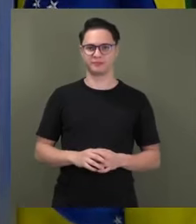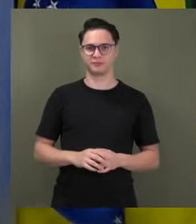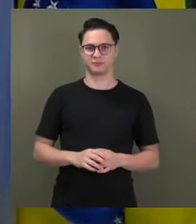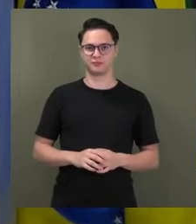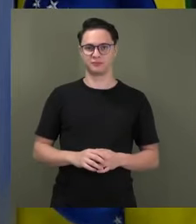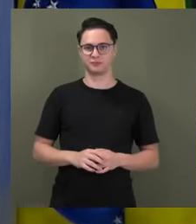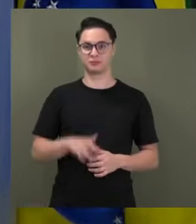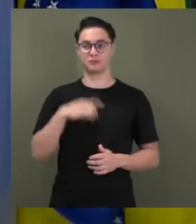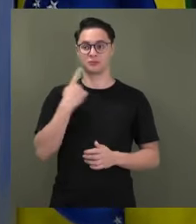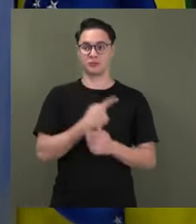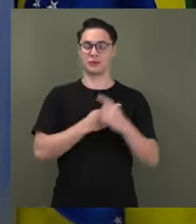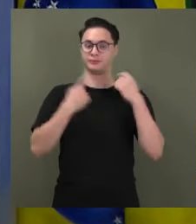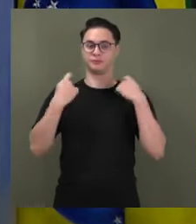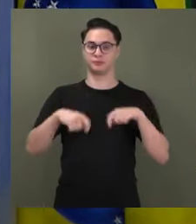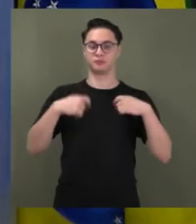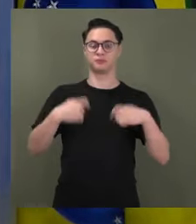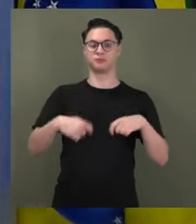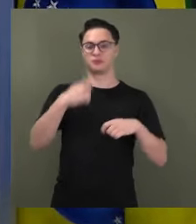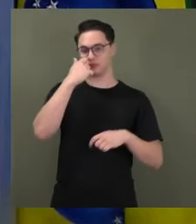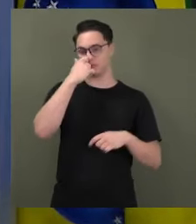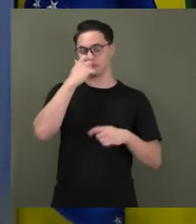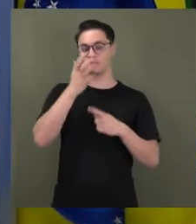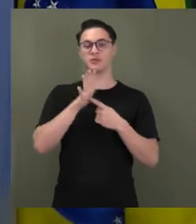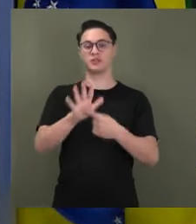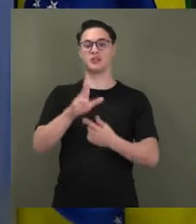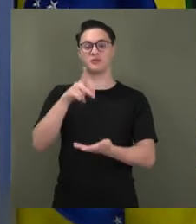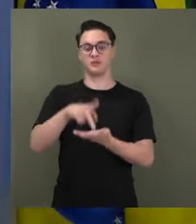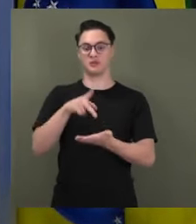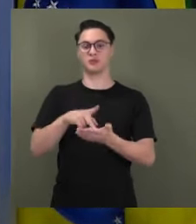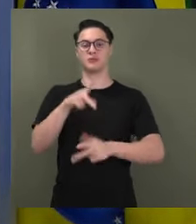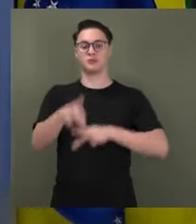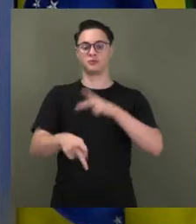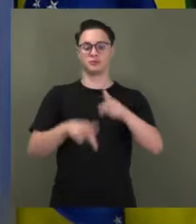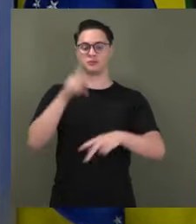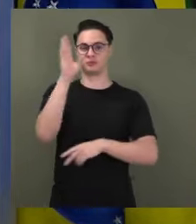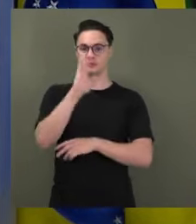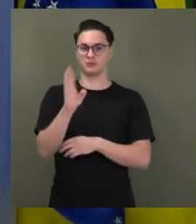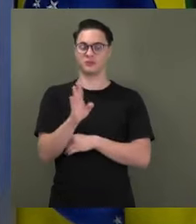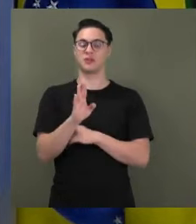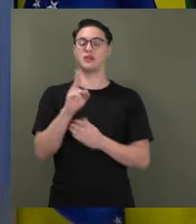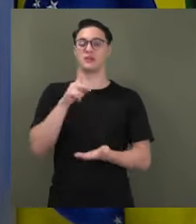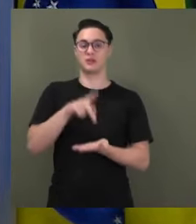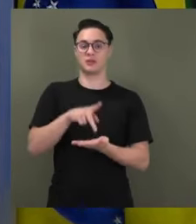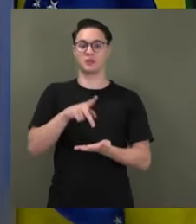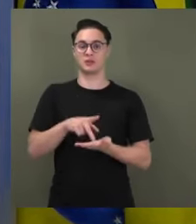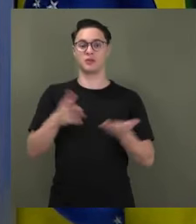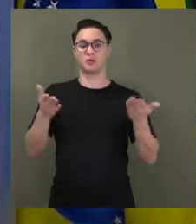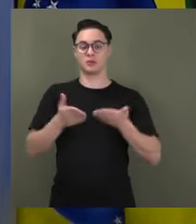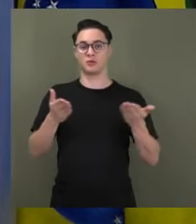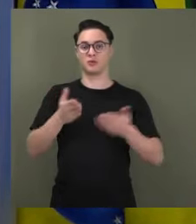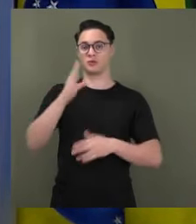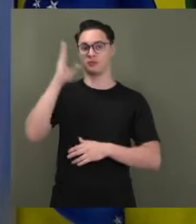Nós temos que entregar a verdade para as pessoas. O fato, senhor presidente, é que os brasileiros vêm assistindo